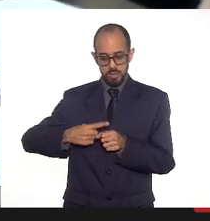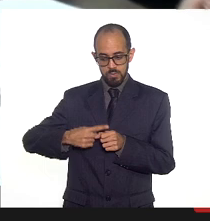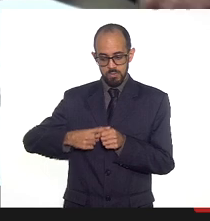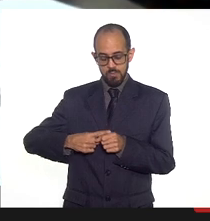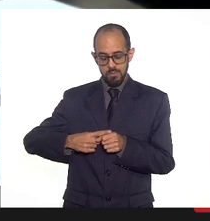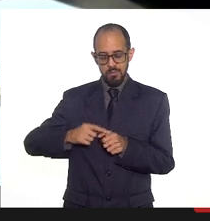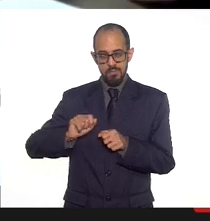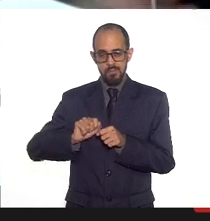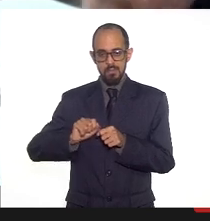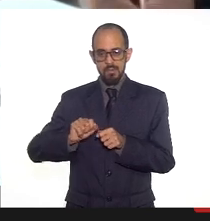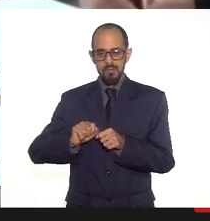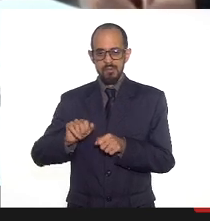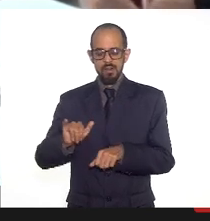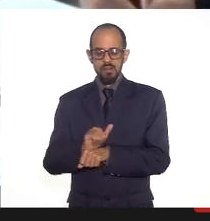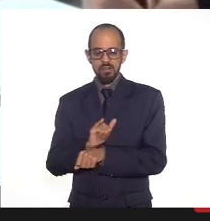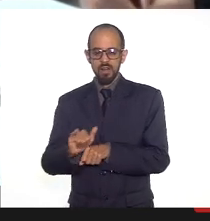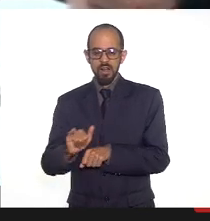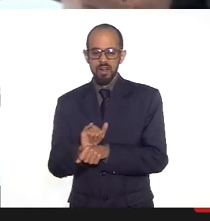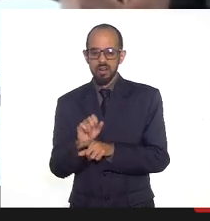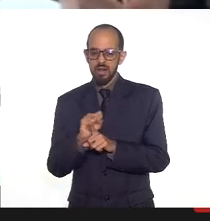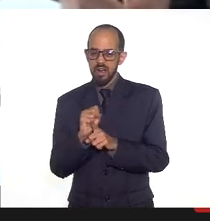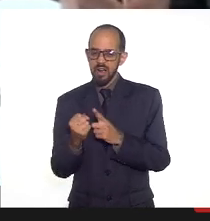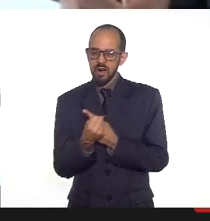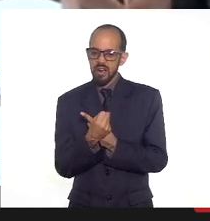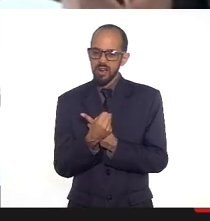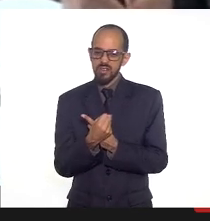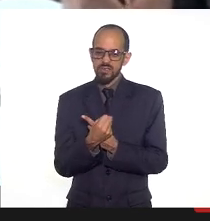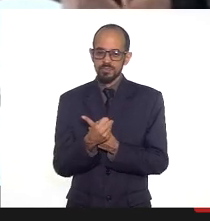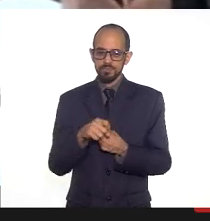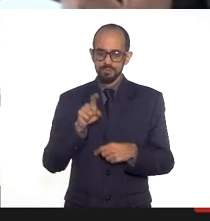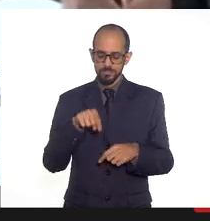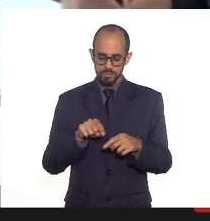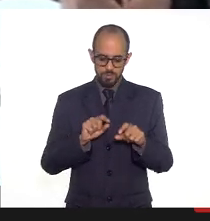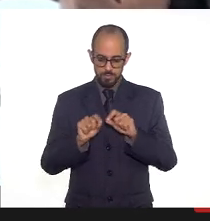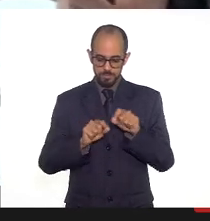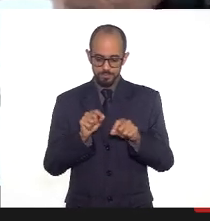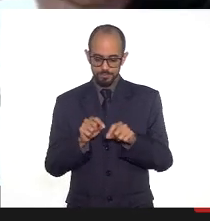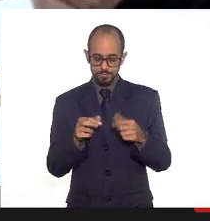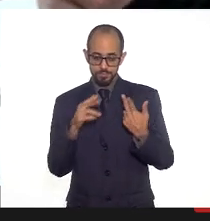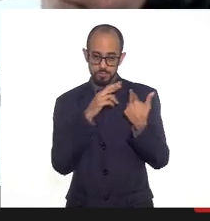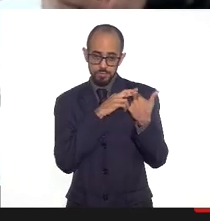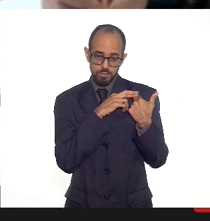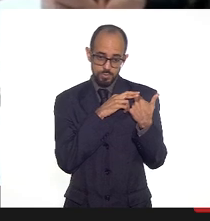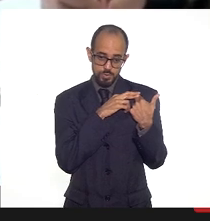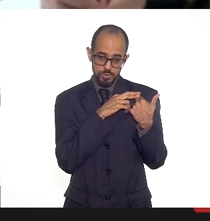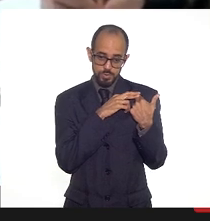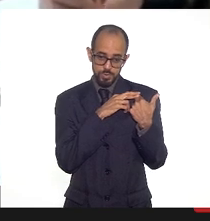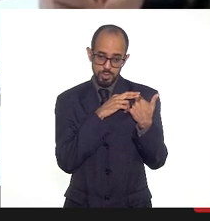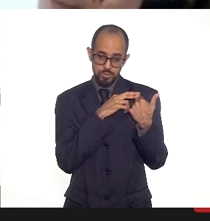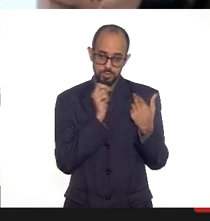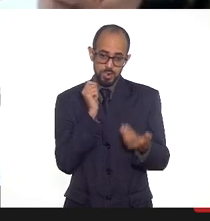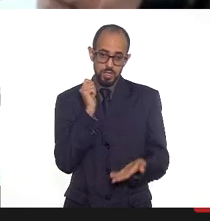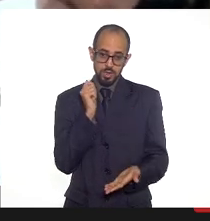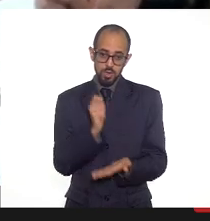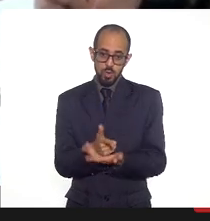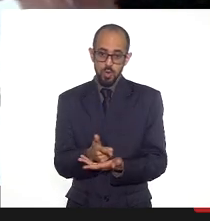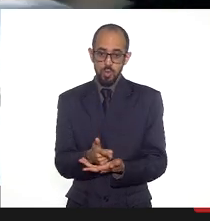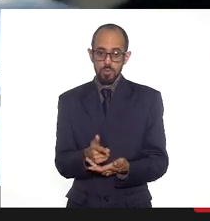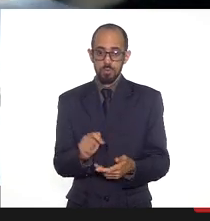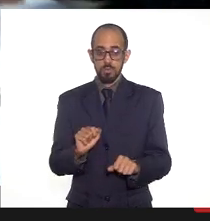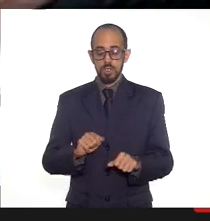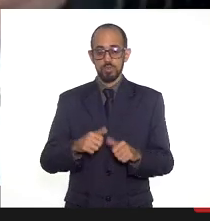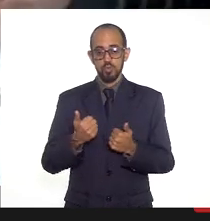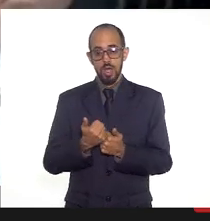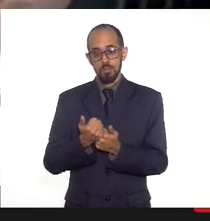fazerem articulação com a assistência social local, que é responsável pela aquisição do